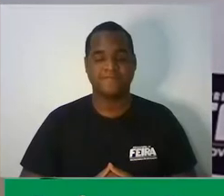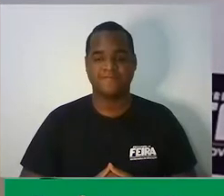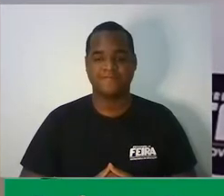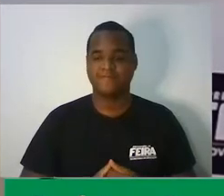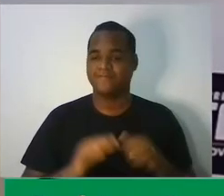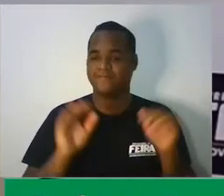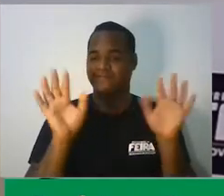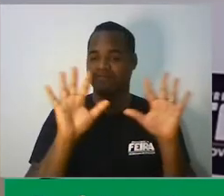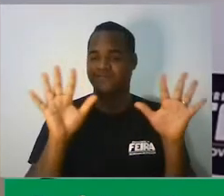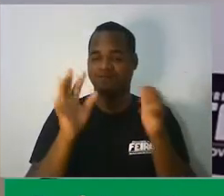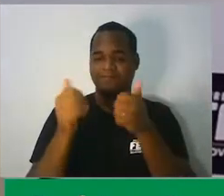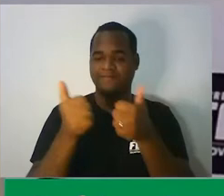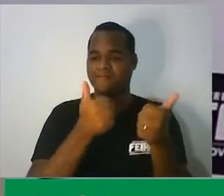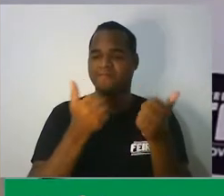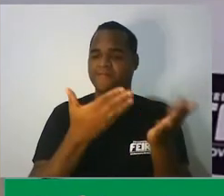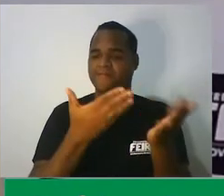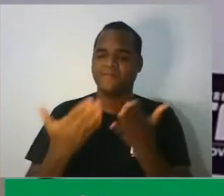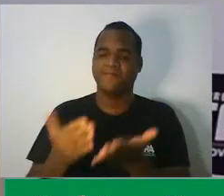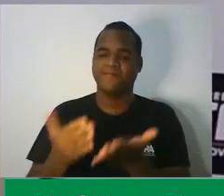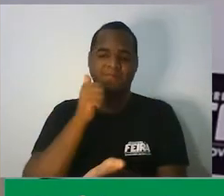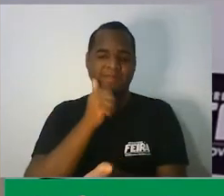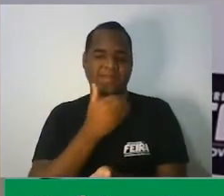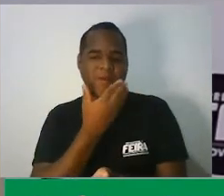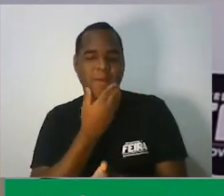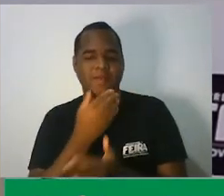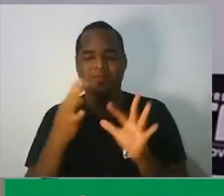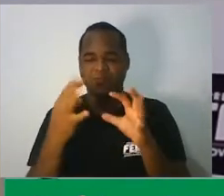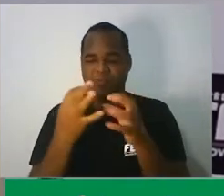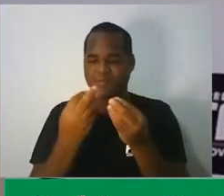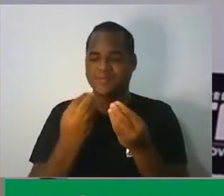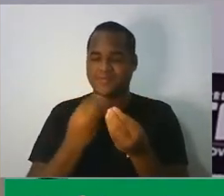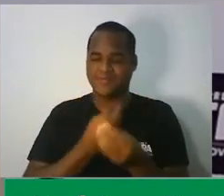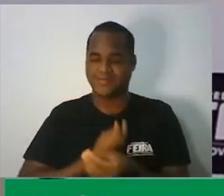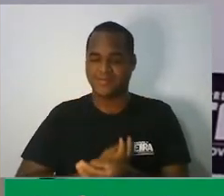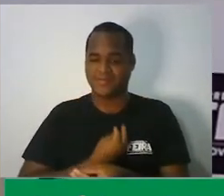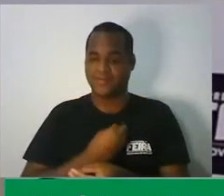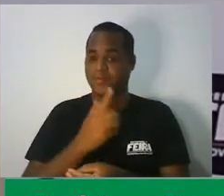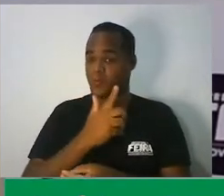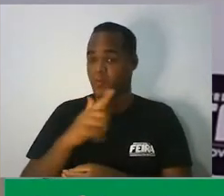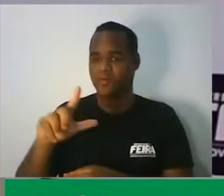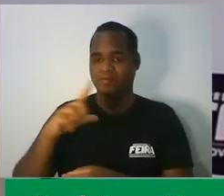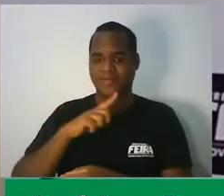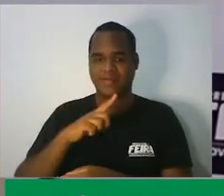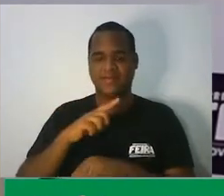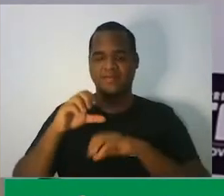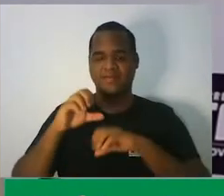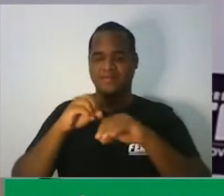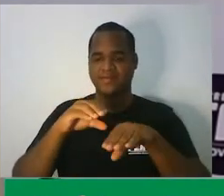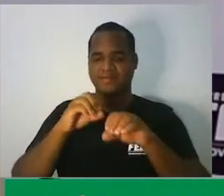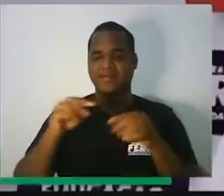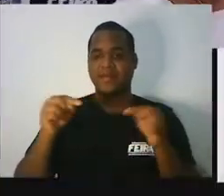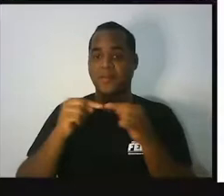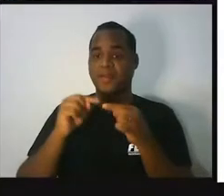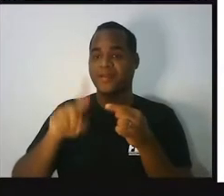Olá, sejam bem-vindos, sejam bem-vindas a mais uma aula de